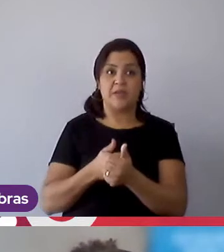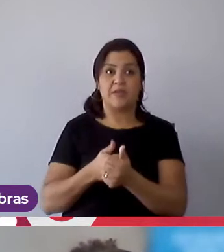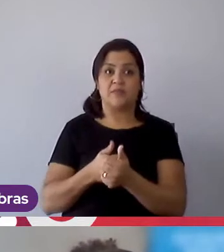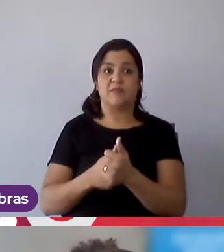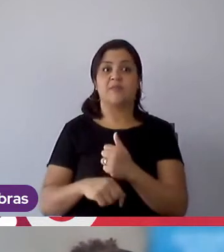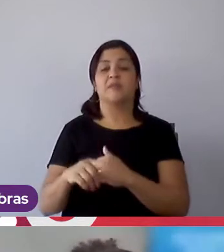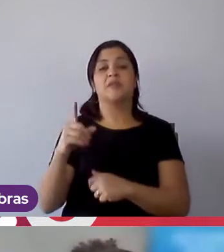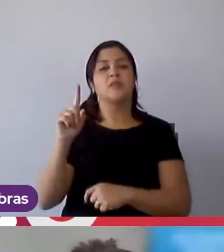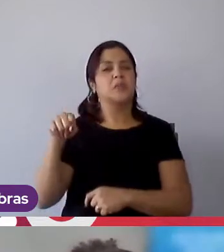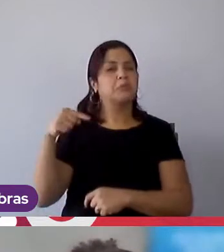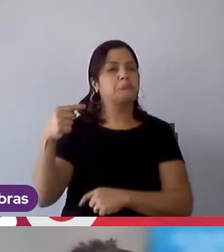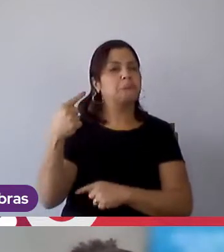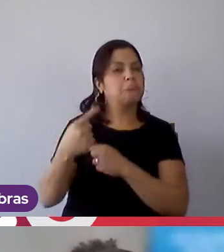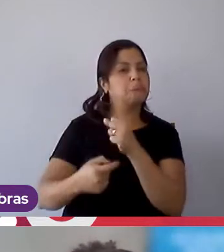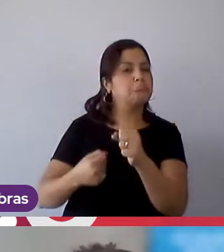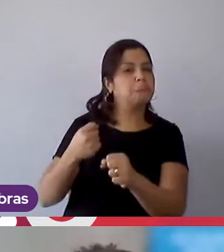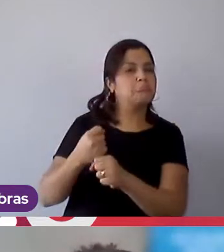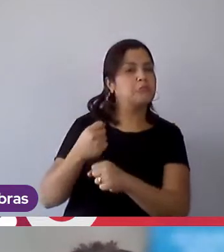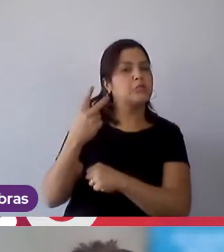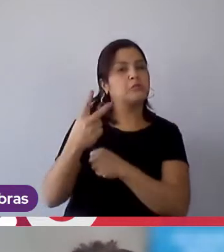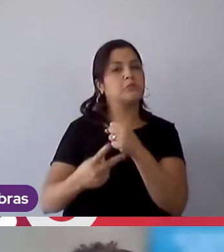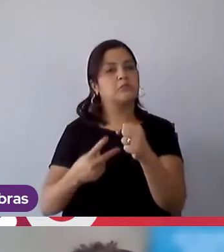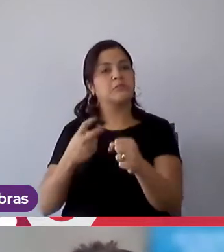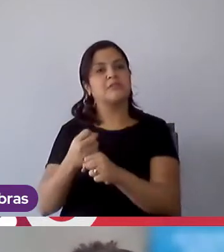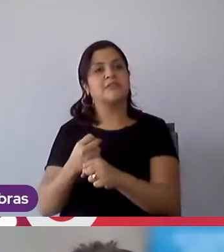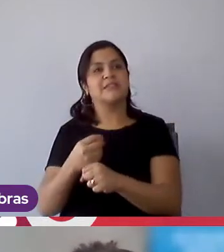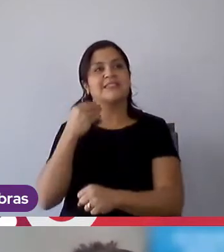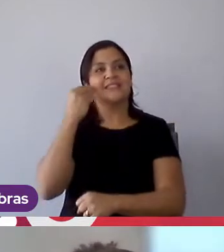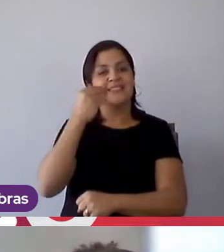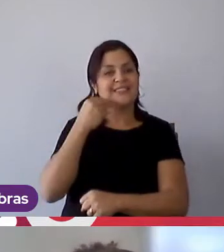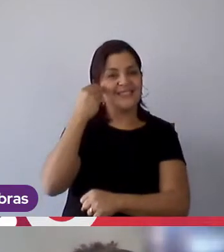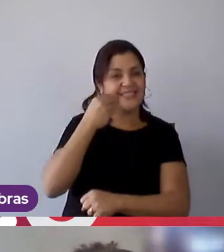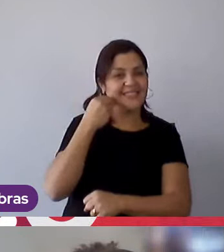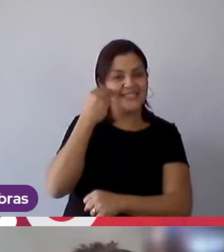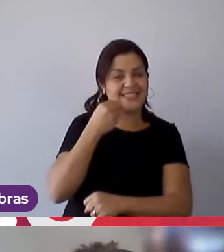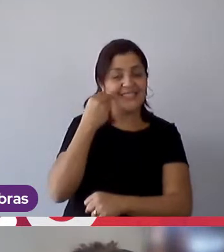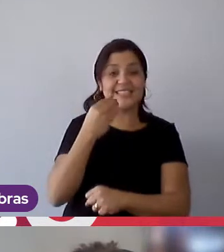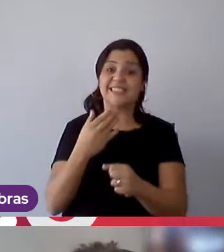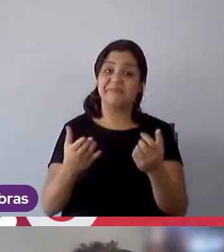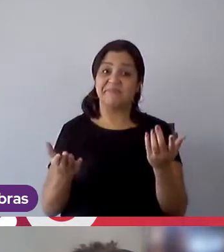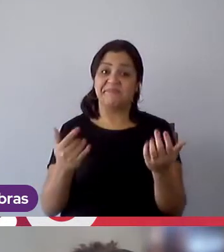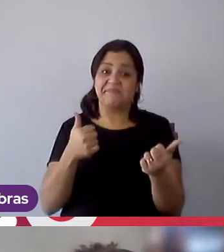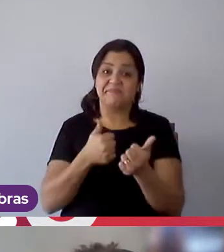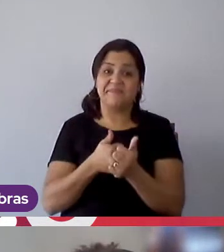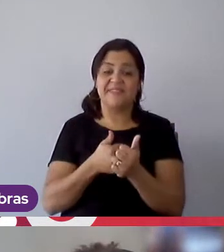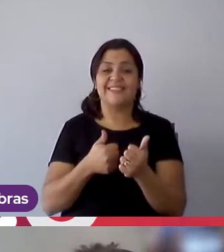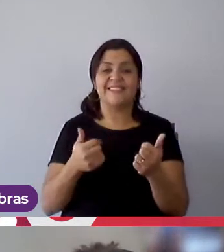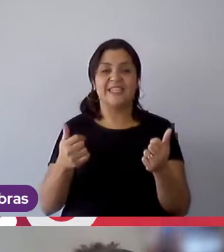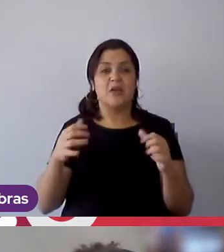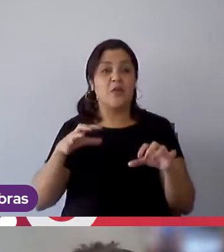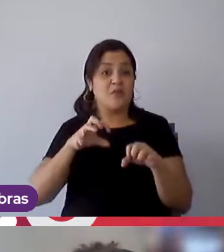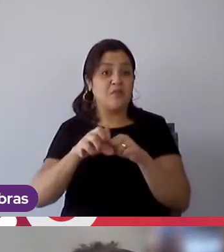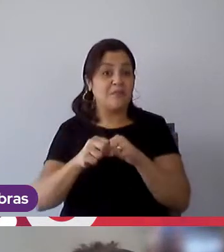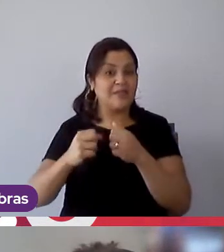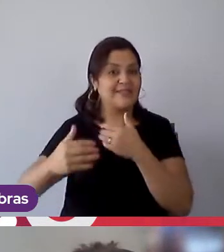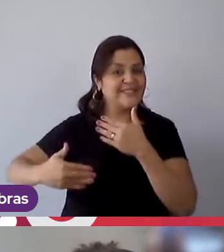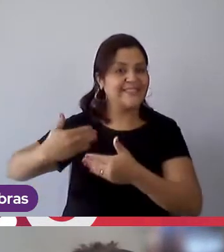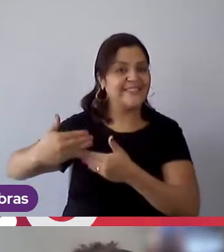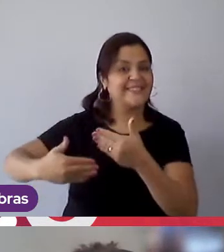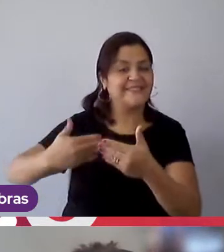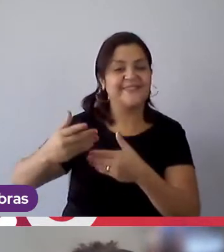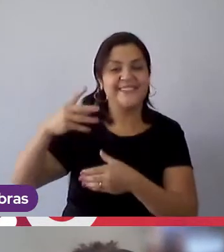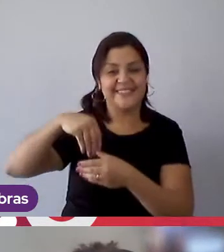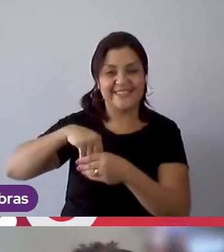daqui a um ano ou dois que tem um pouquinho mais de tempo para poderem se desenvolver dentro do